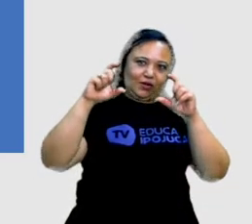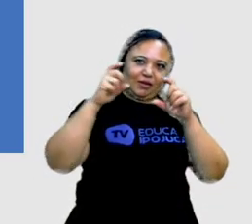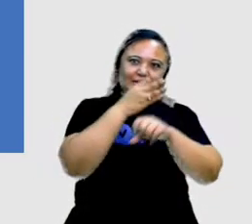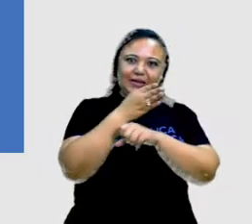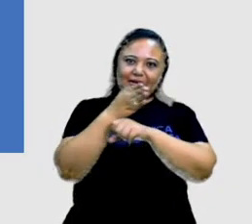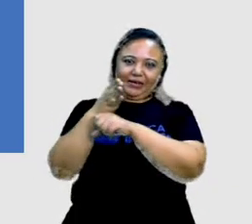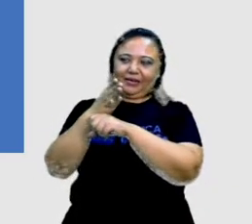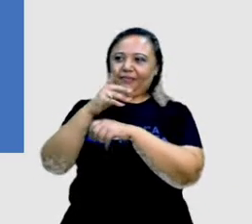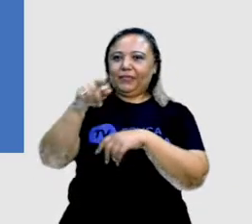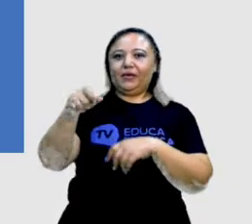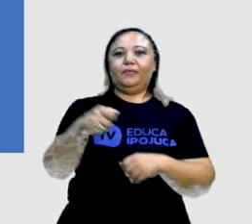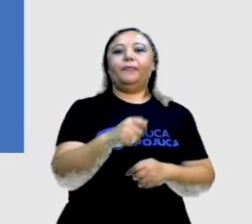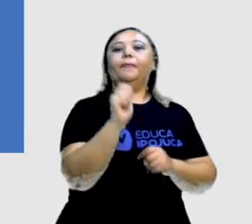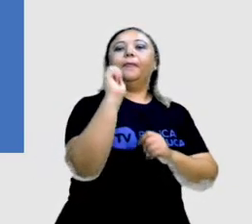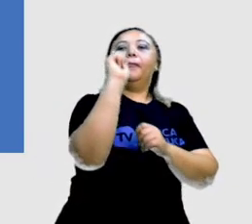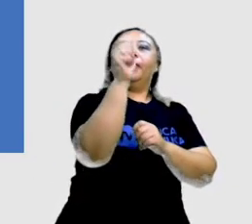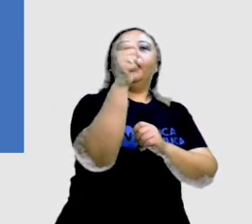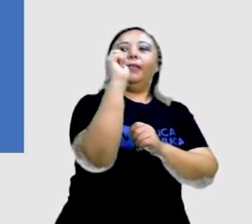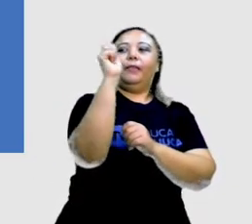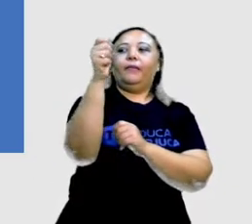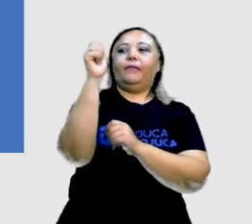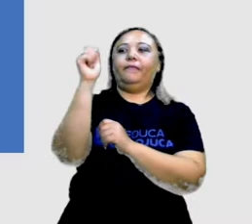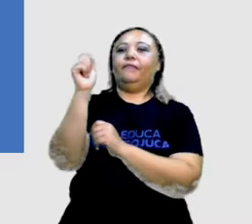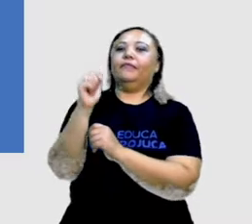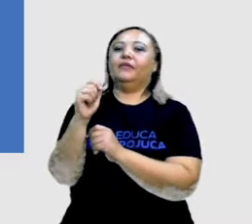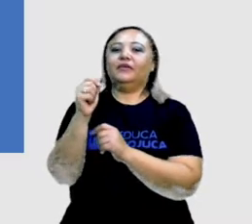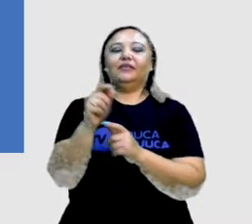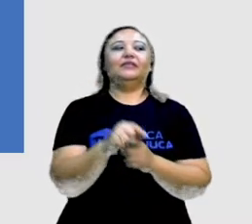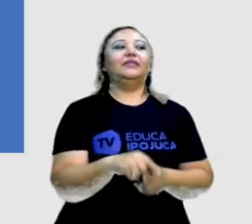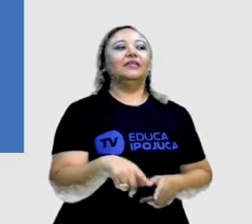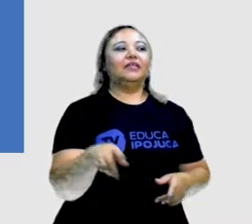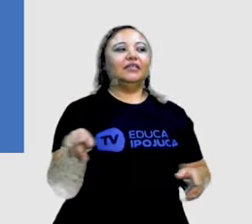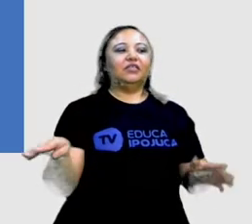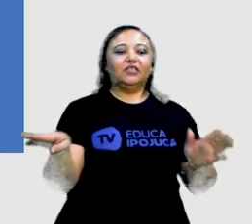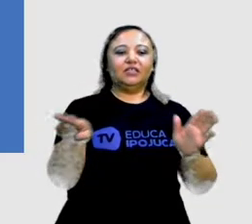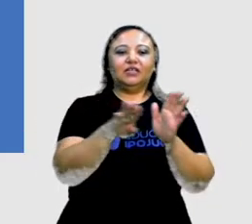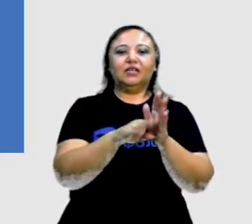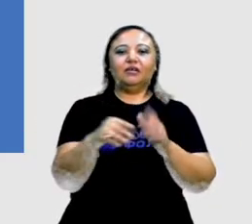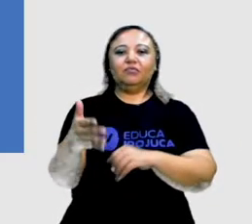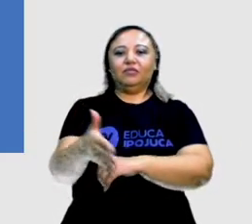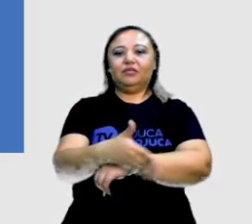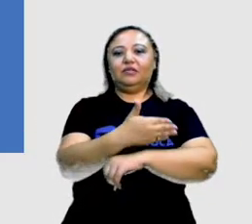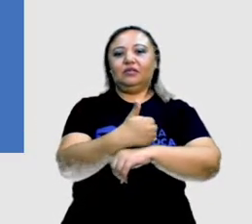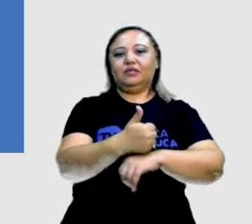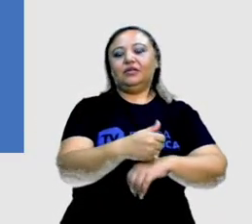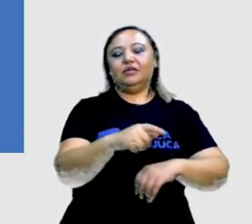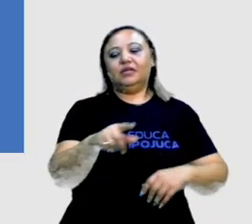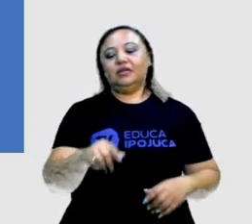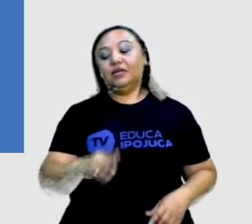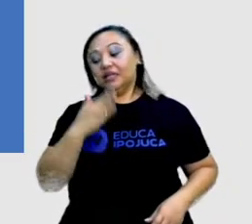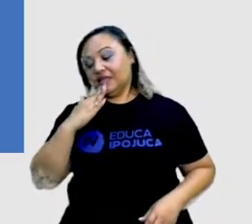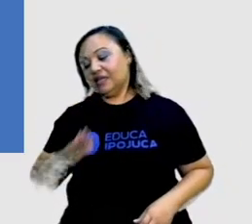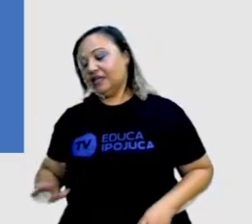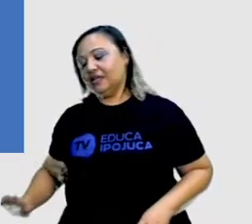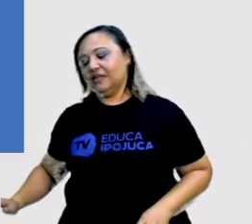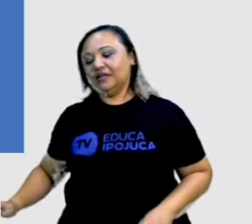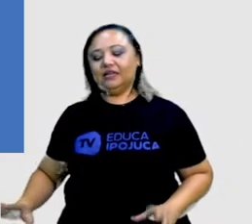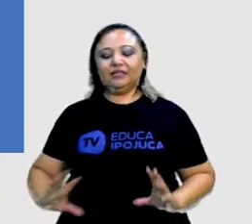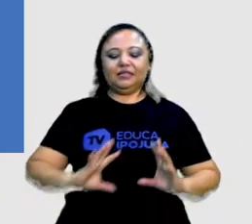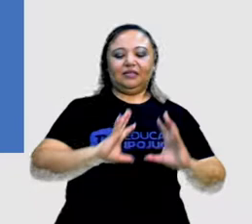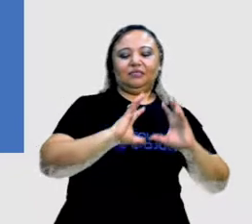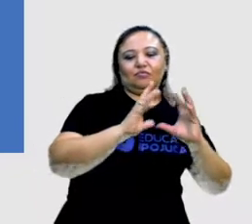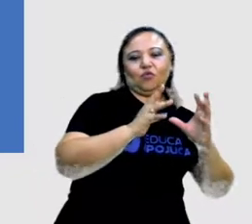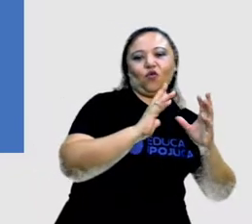Chegamos de mansinho naquela praça no final da tarde. Havia crianças brincando de bola, casais tomando chimarrão,